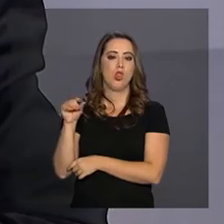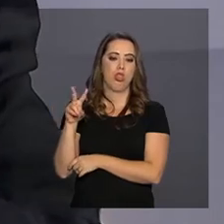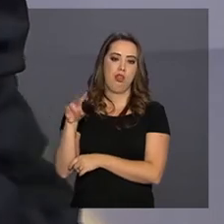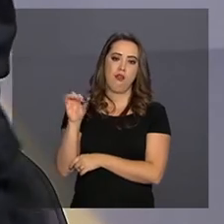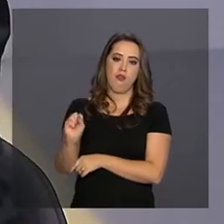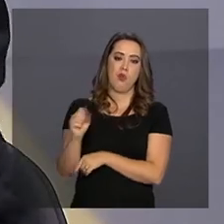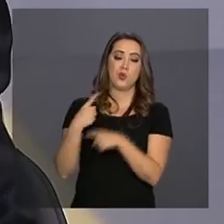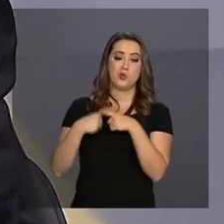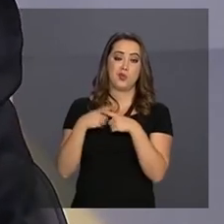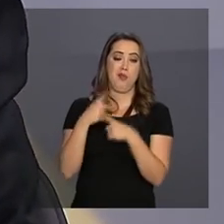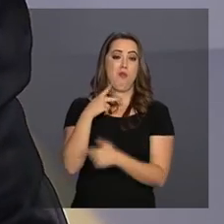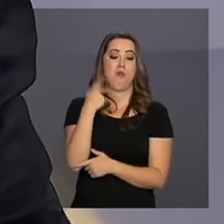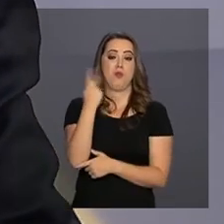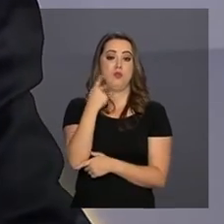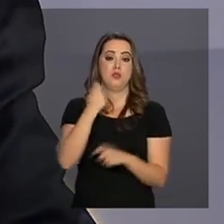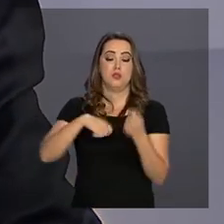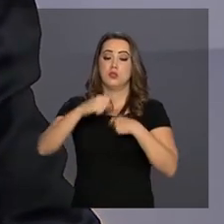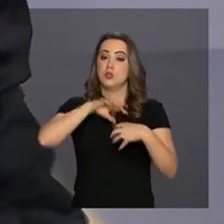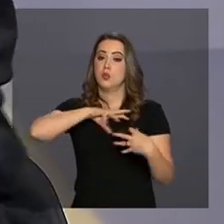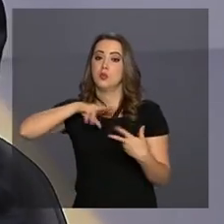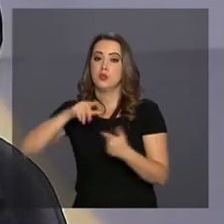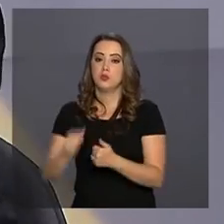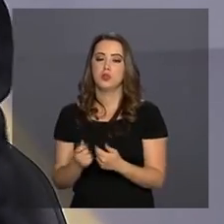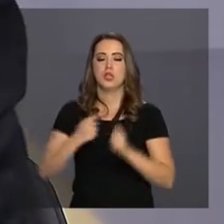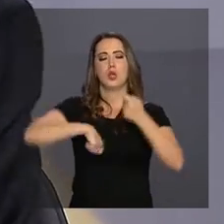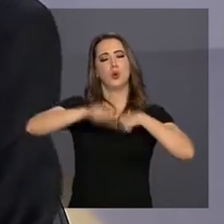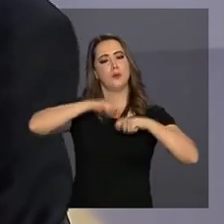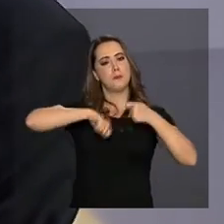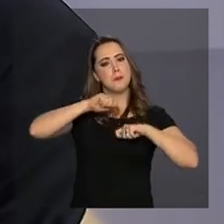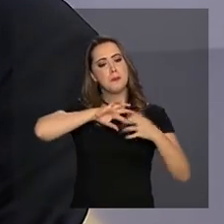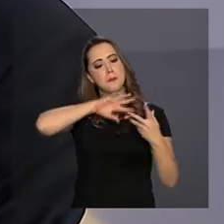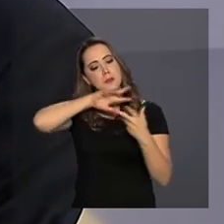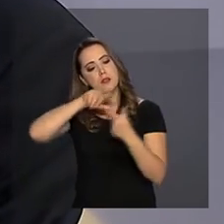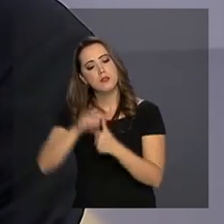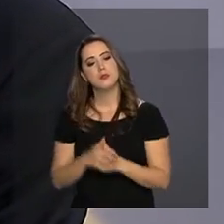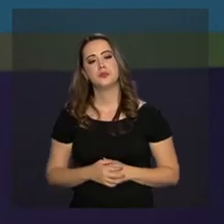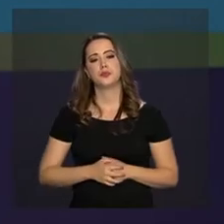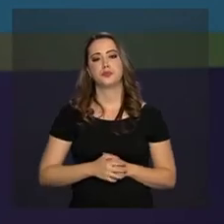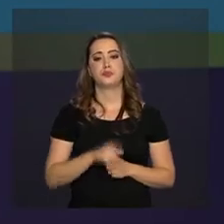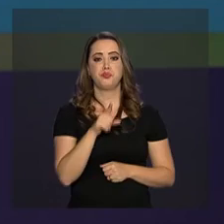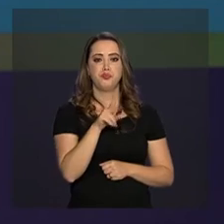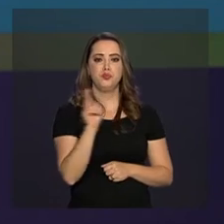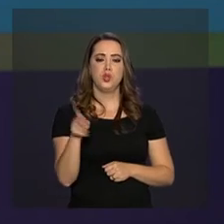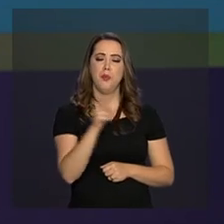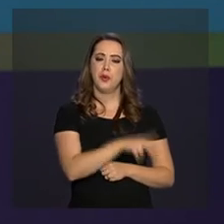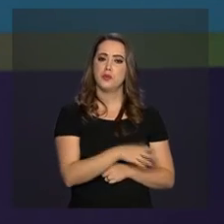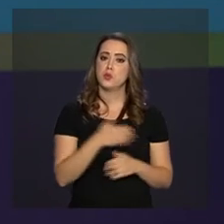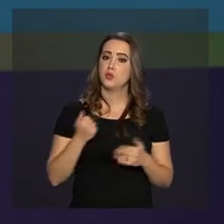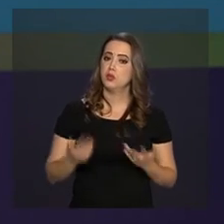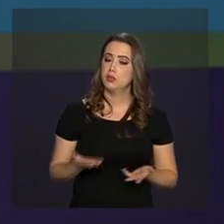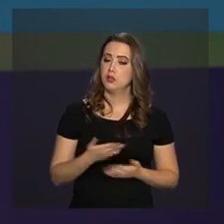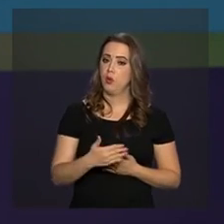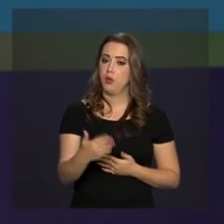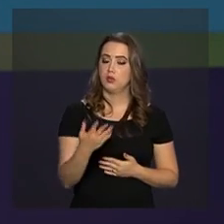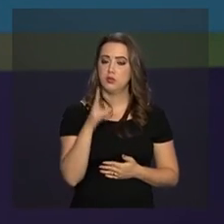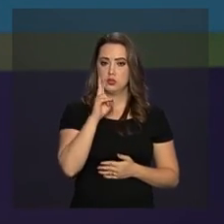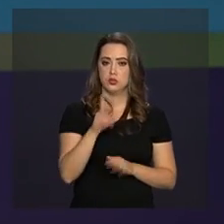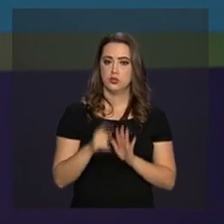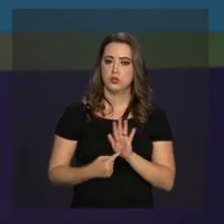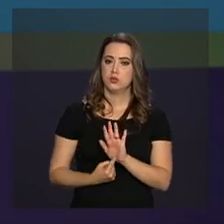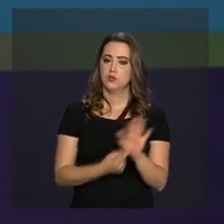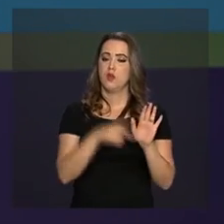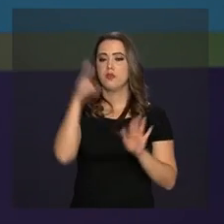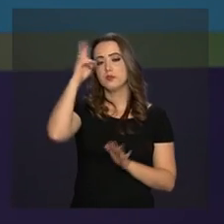econômica mundial, da economia política mundial. Professor, então, agora a gente mostrou um pouco a